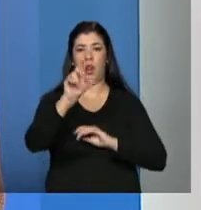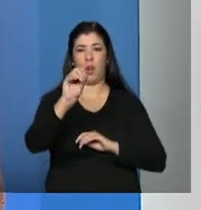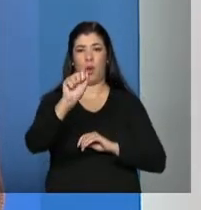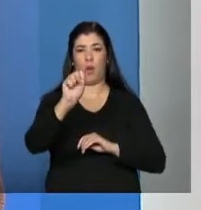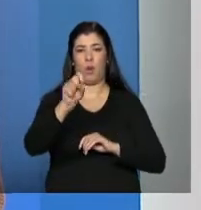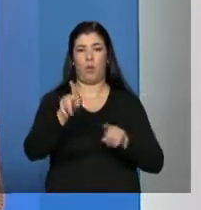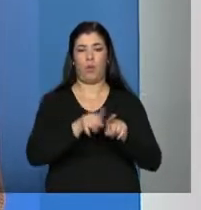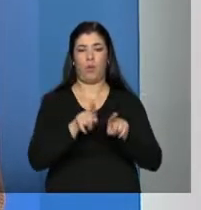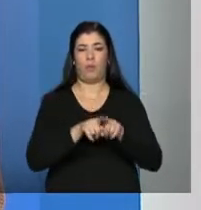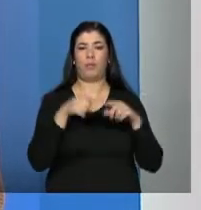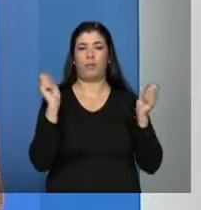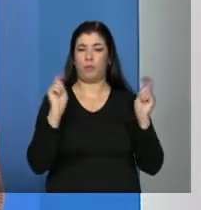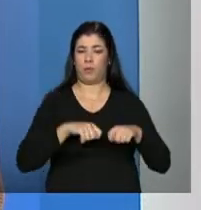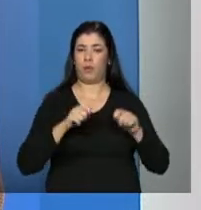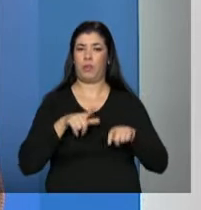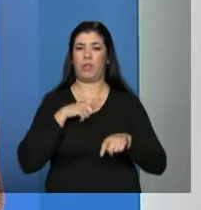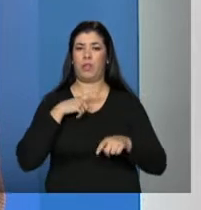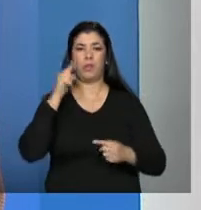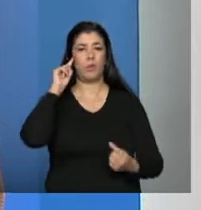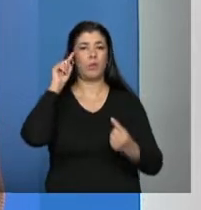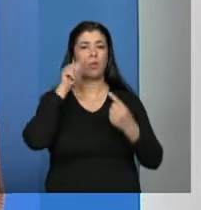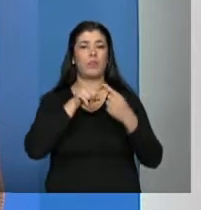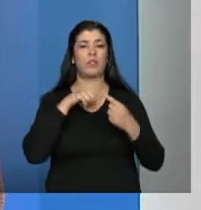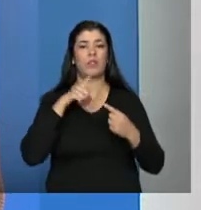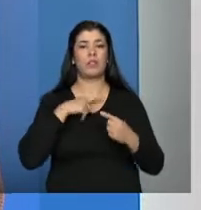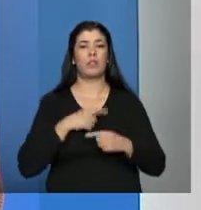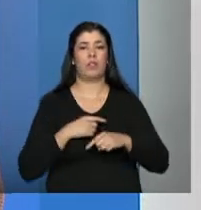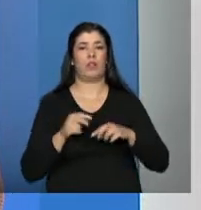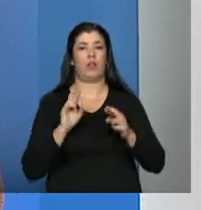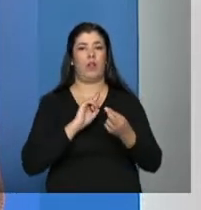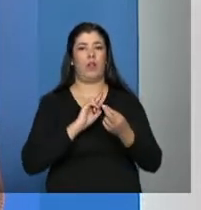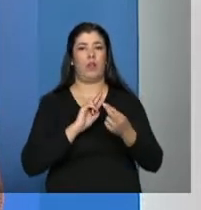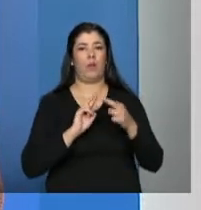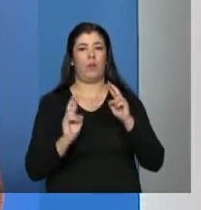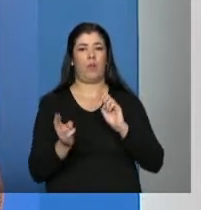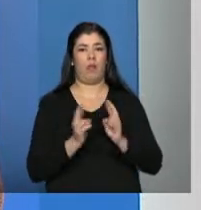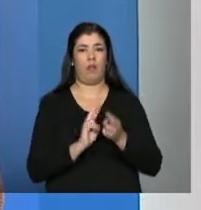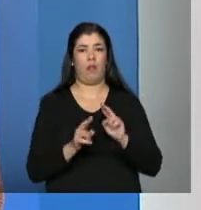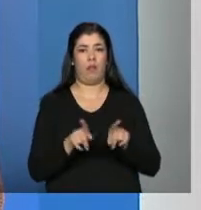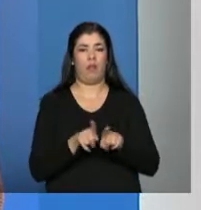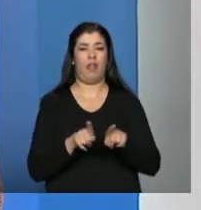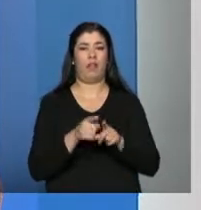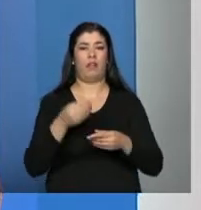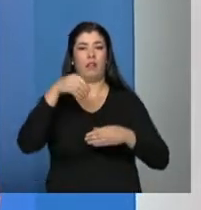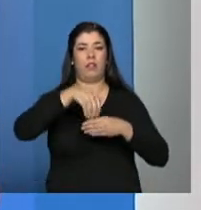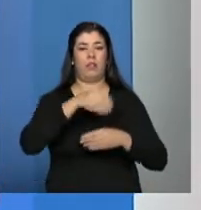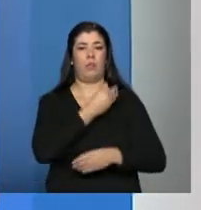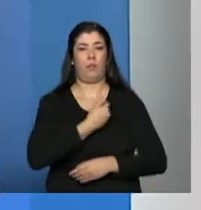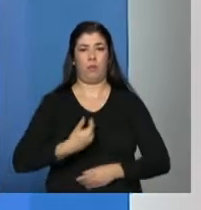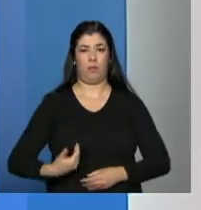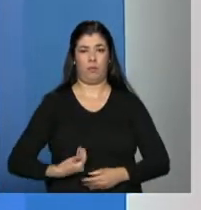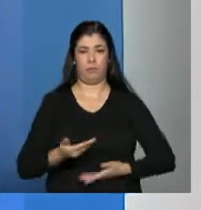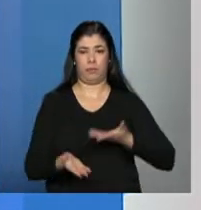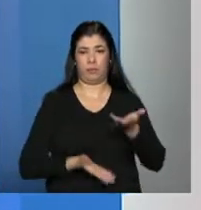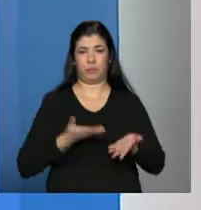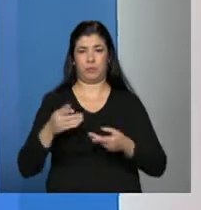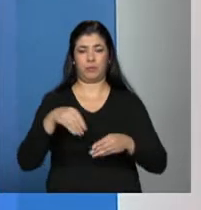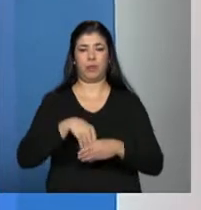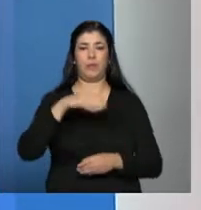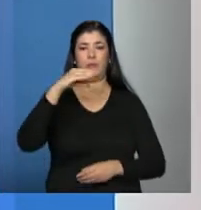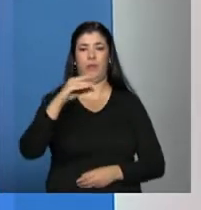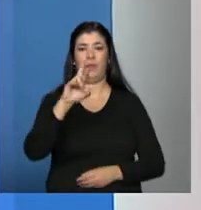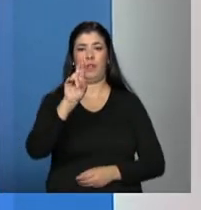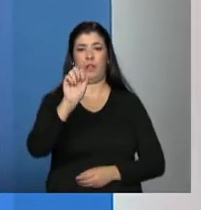possível e é previsto que exista uma rede pública de atendimento e aí são as unidades públicas CRAS,